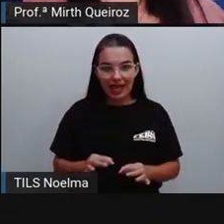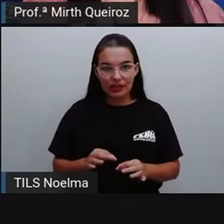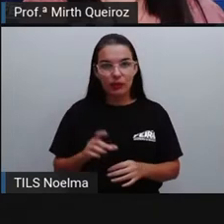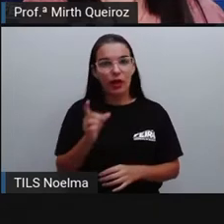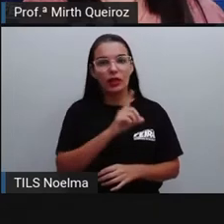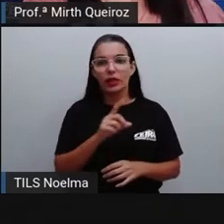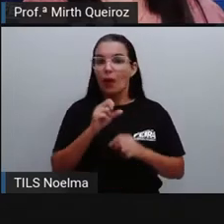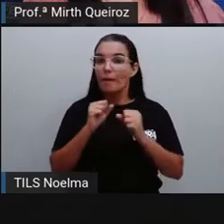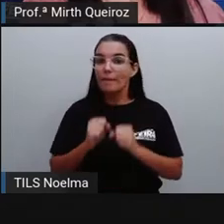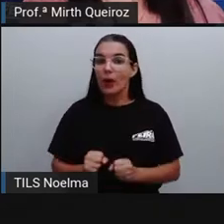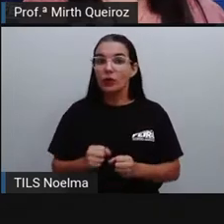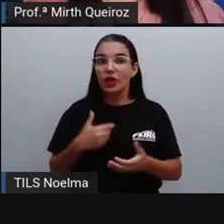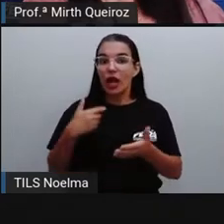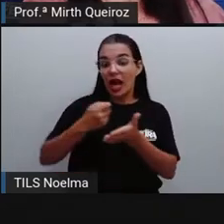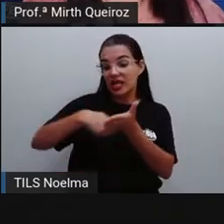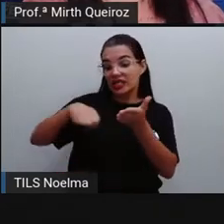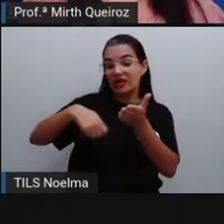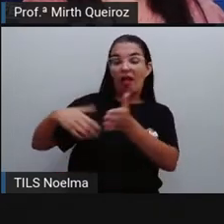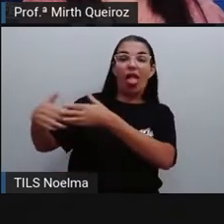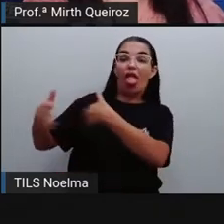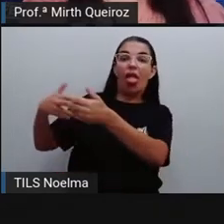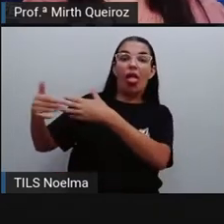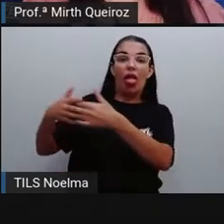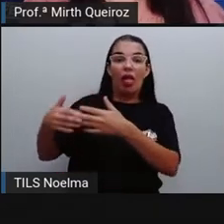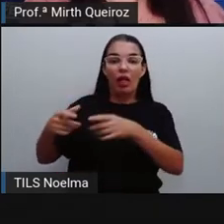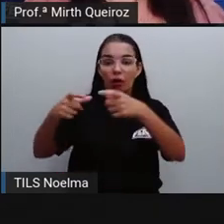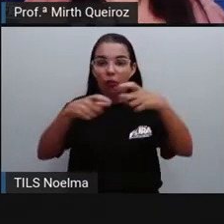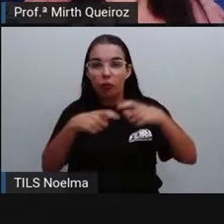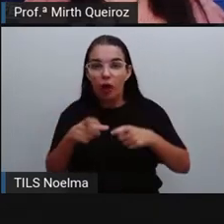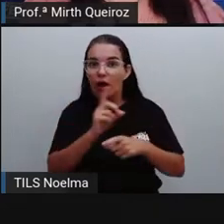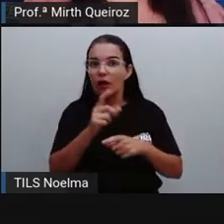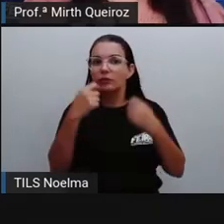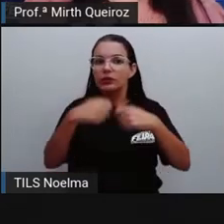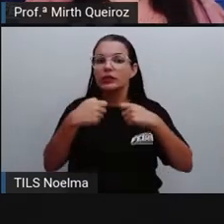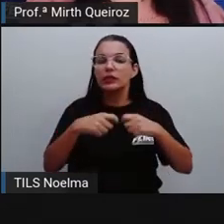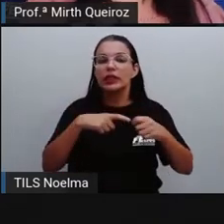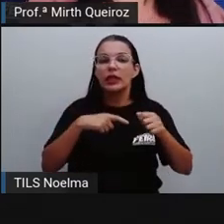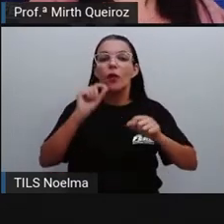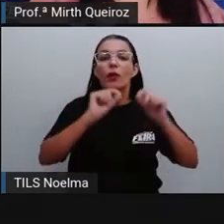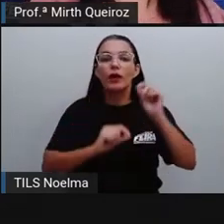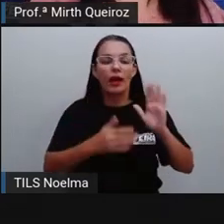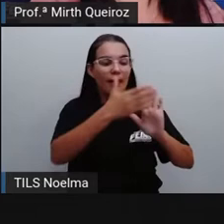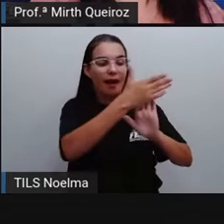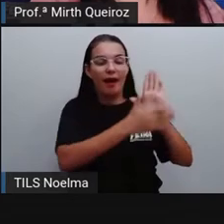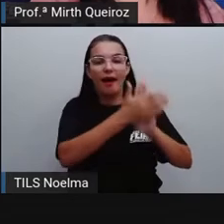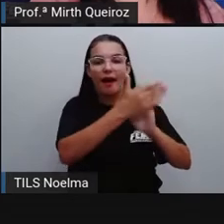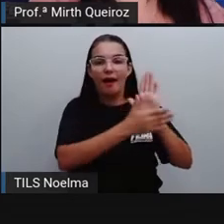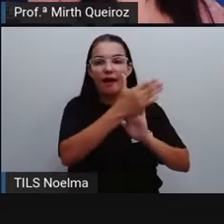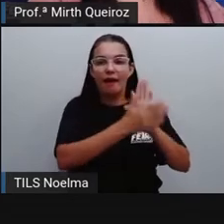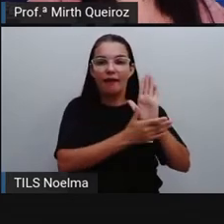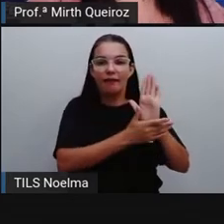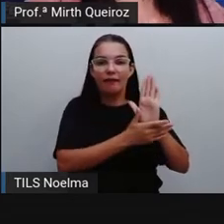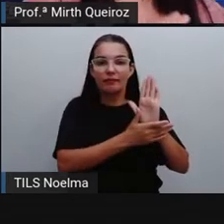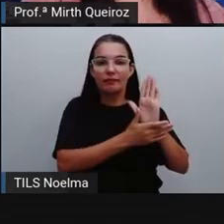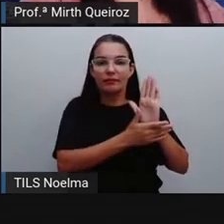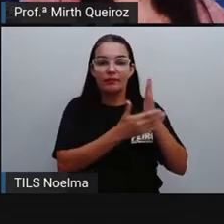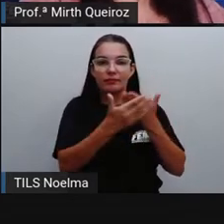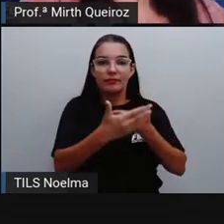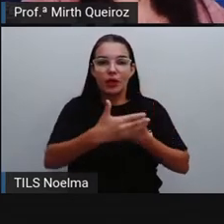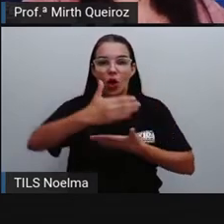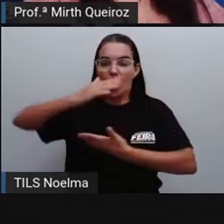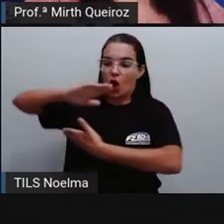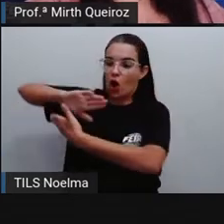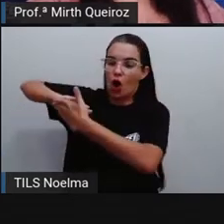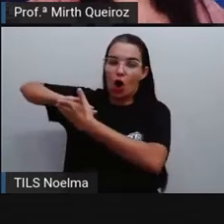não deve escrever de forma aleatória, não. Qualquer lugar, não. O remetente, a gente escreve no verso do envelope, que é aquela parte que a gente